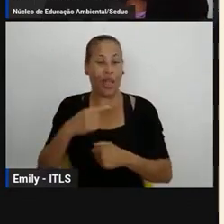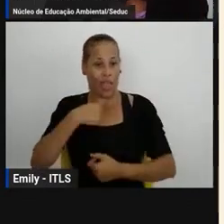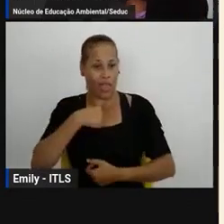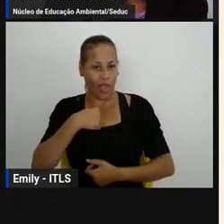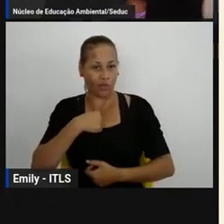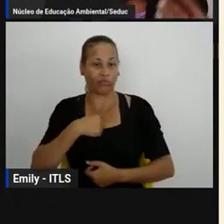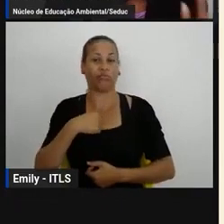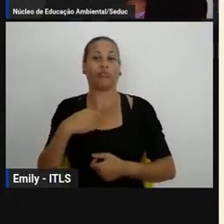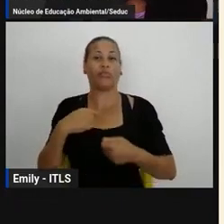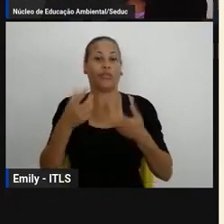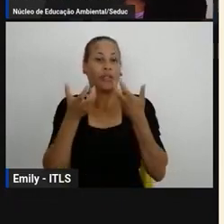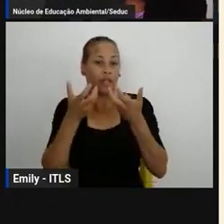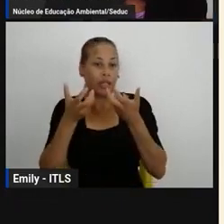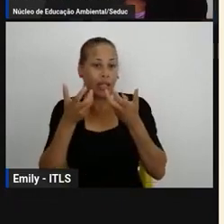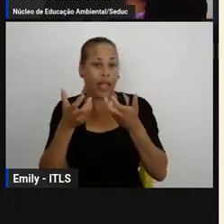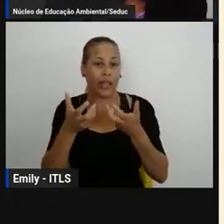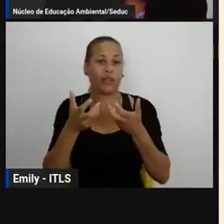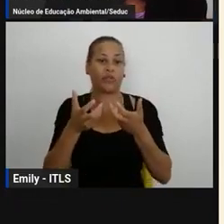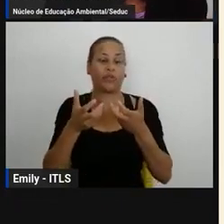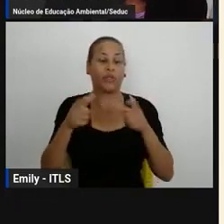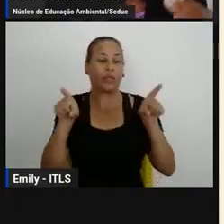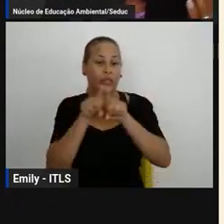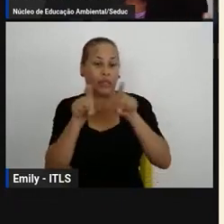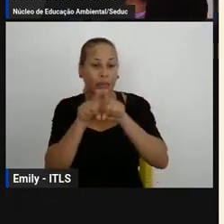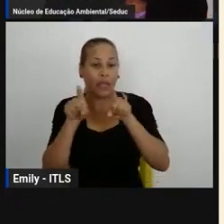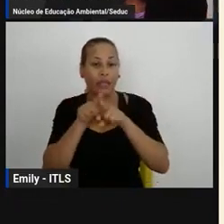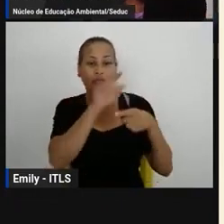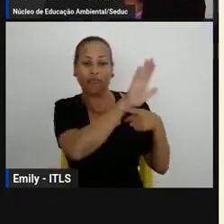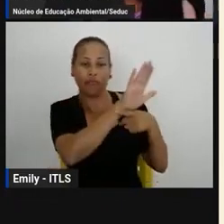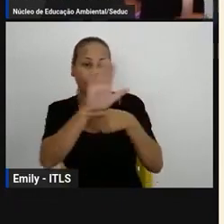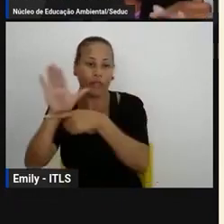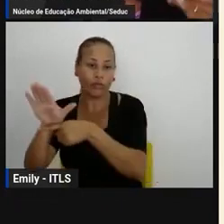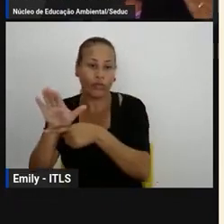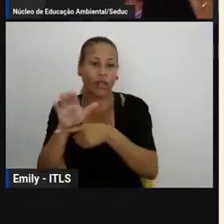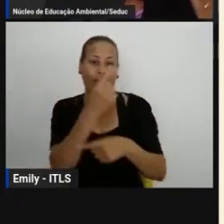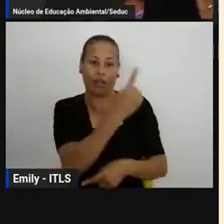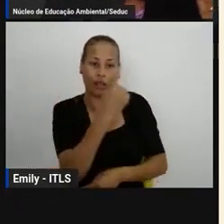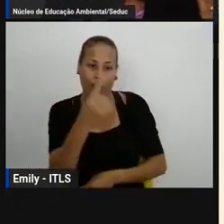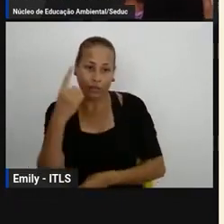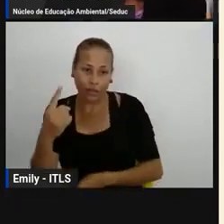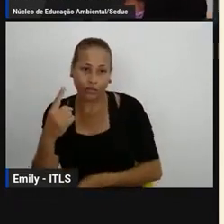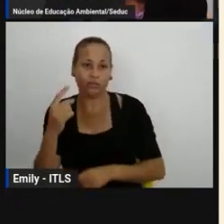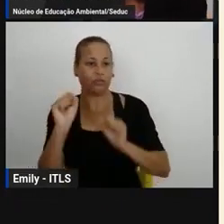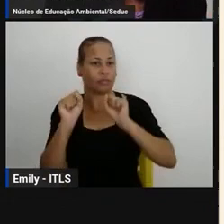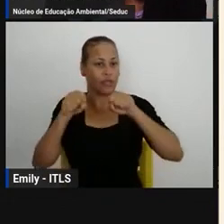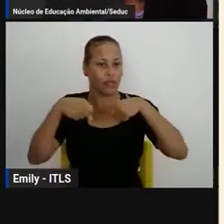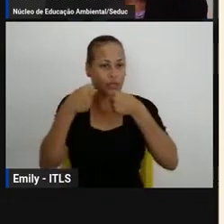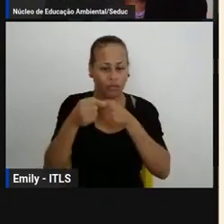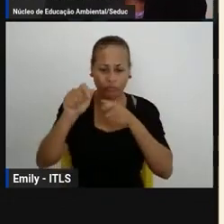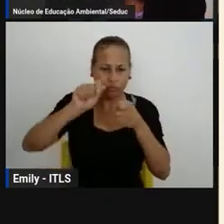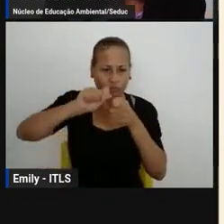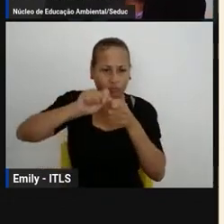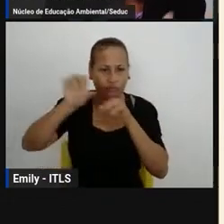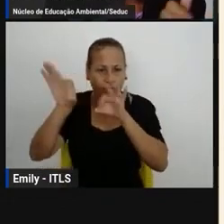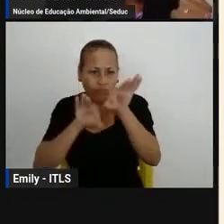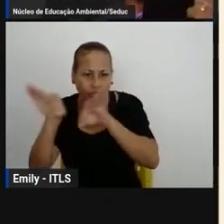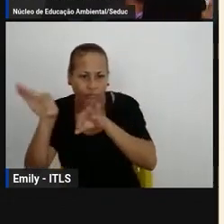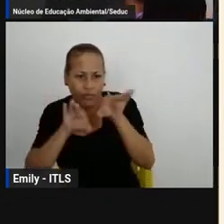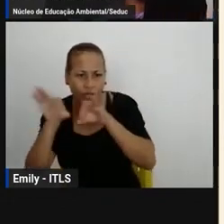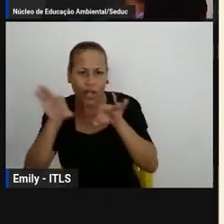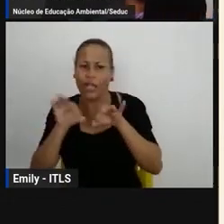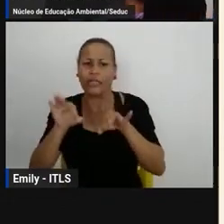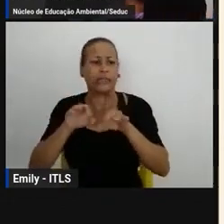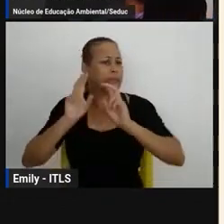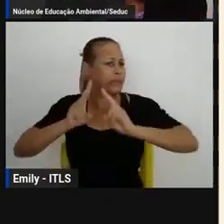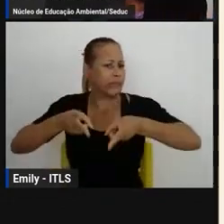além das outras demandas que nós temos dentro da pasta desenvolver realmente ações durante todo o ano para